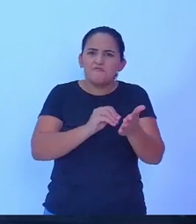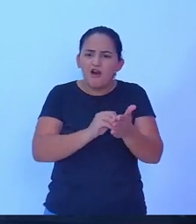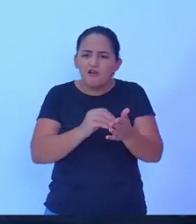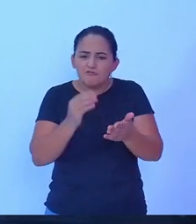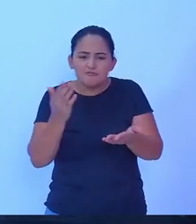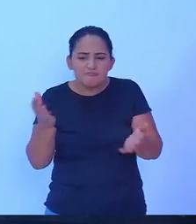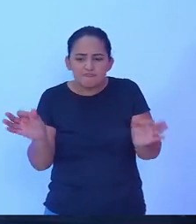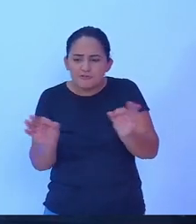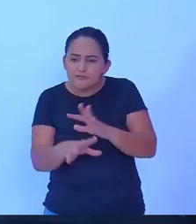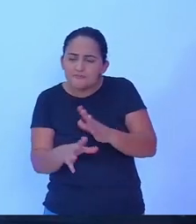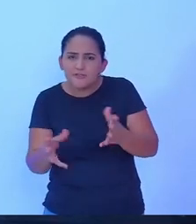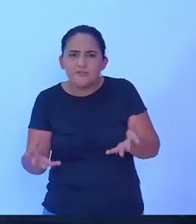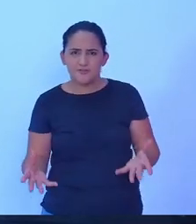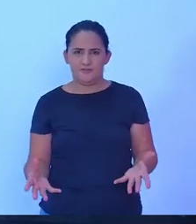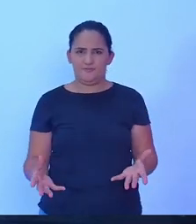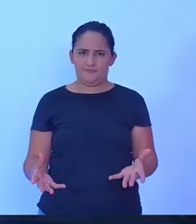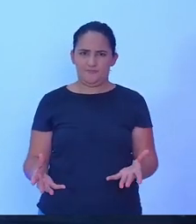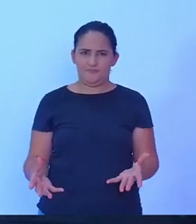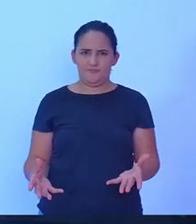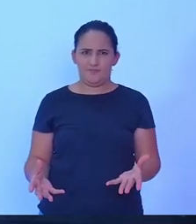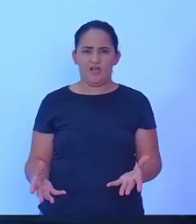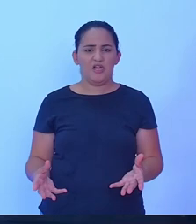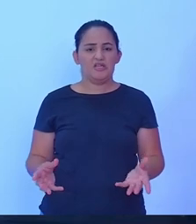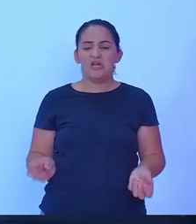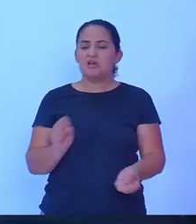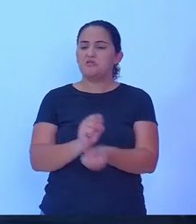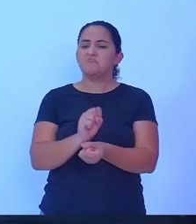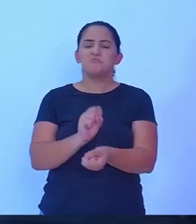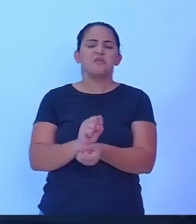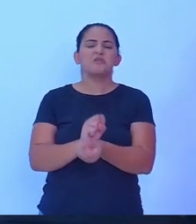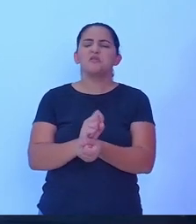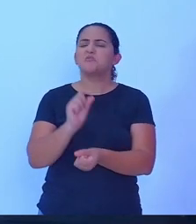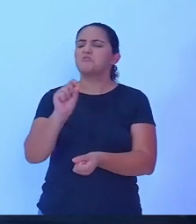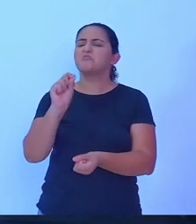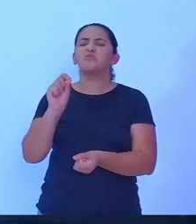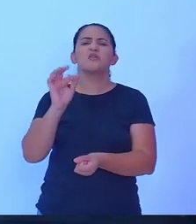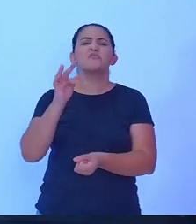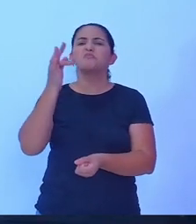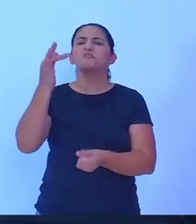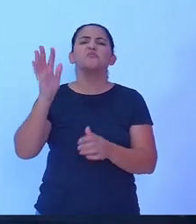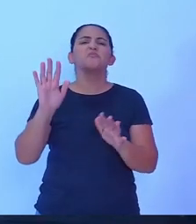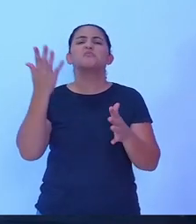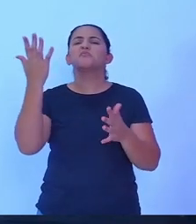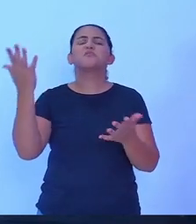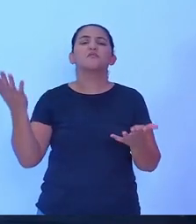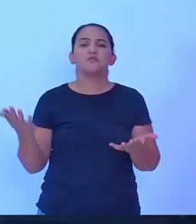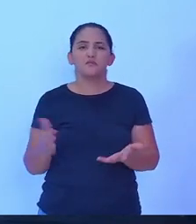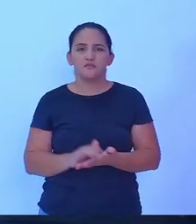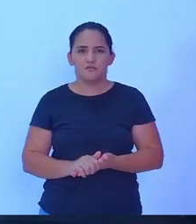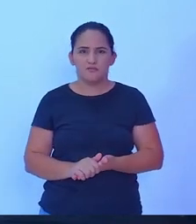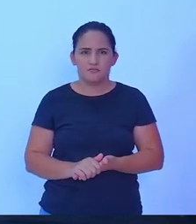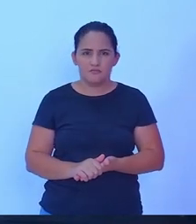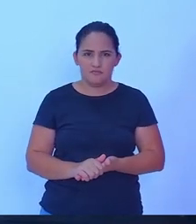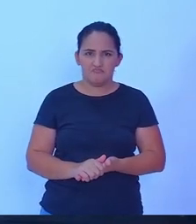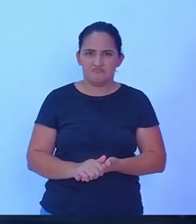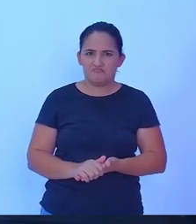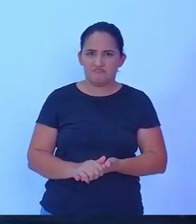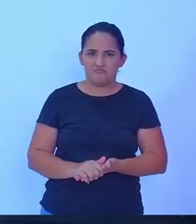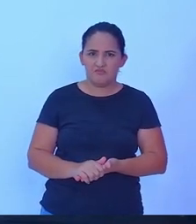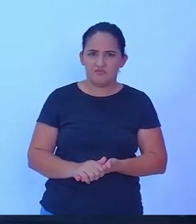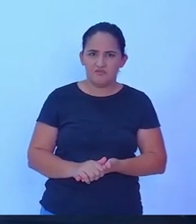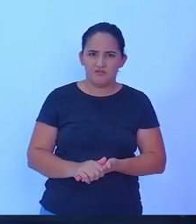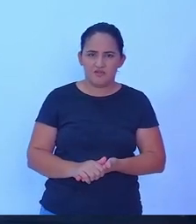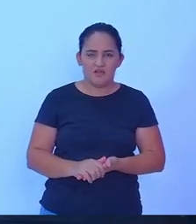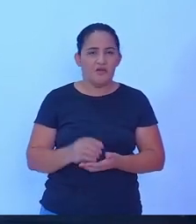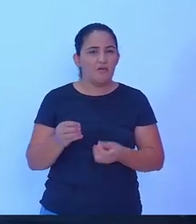tempo atrás e que foram paralisadas que ninguém sabe como vai ser e que Deus queira que nem conclua da forma que está